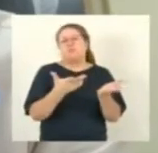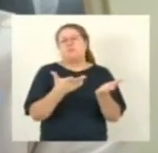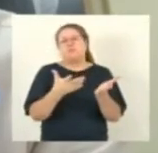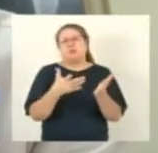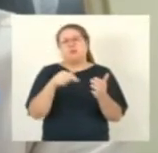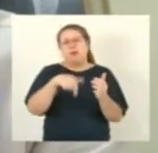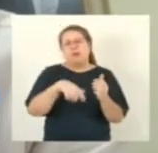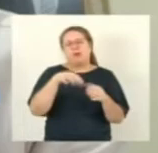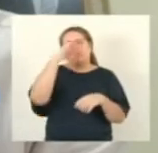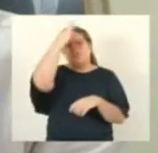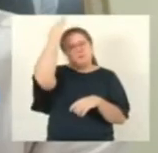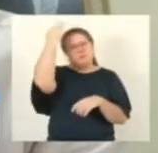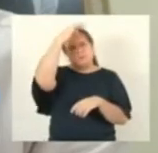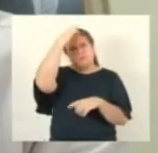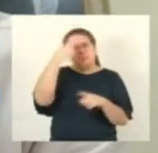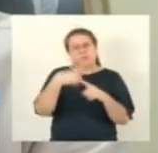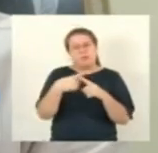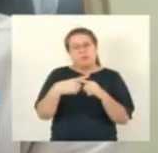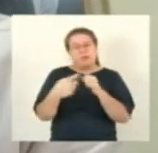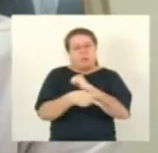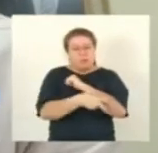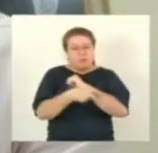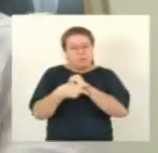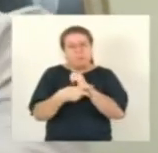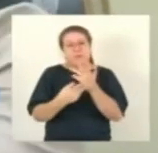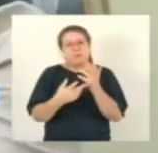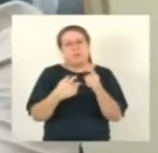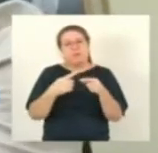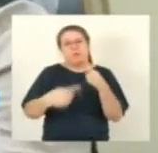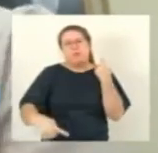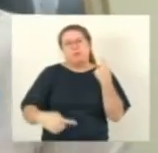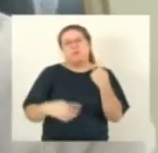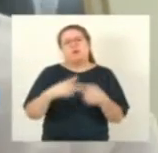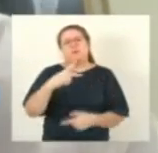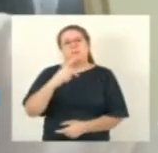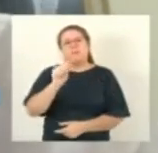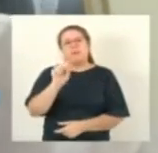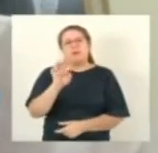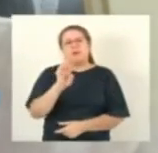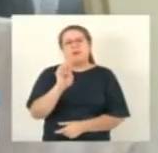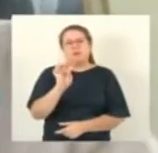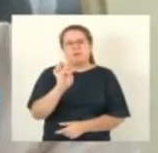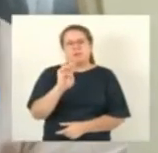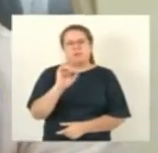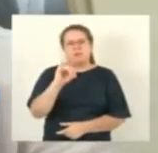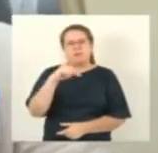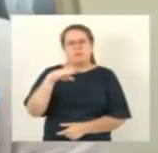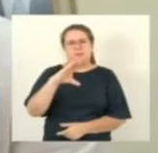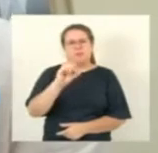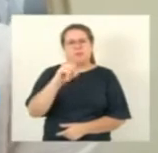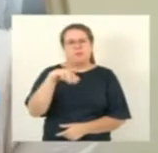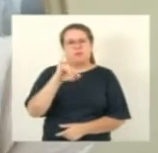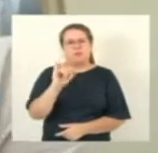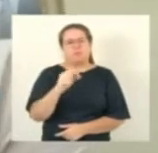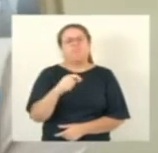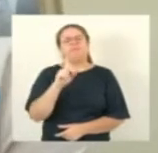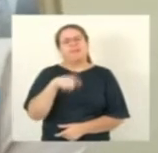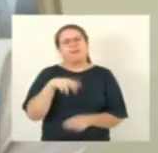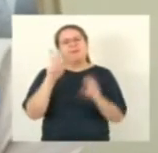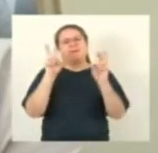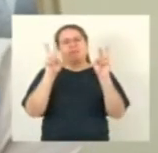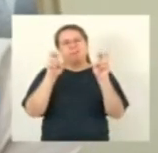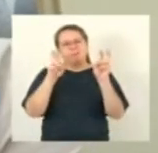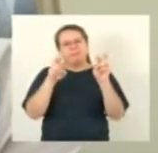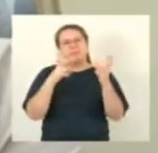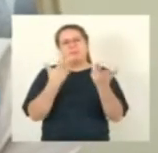que forem vitimadas por crime contra o patrimônio público. Essa é uma matéria, Sr. Presidente, que no primeiro